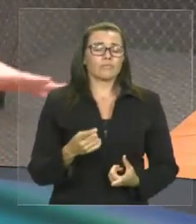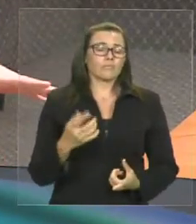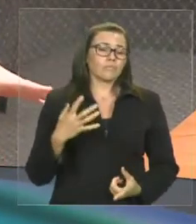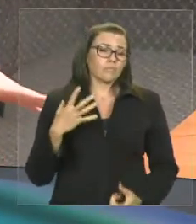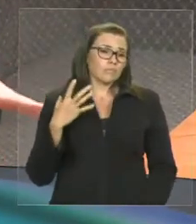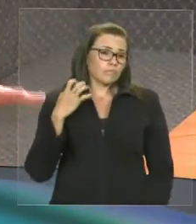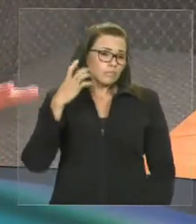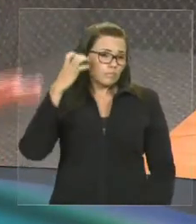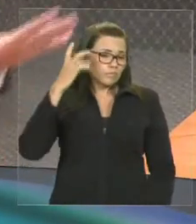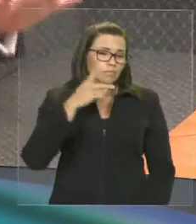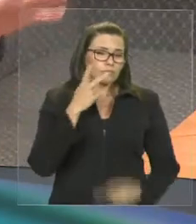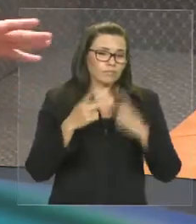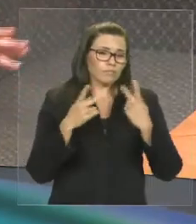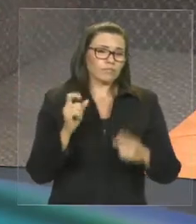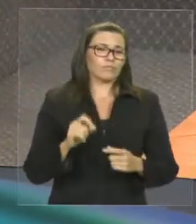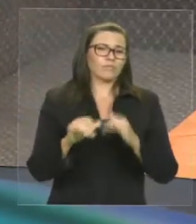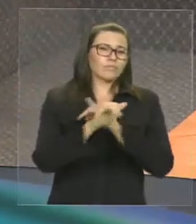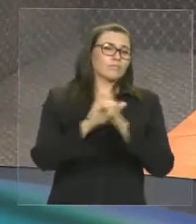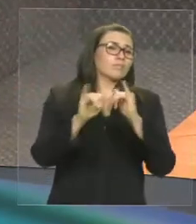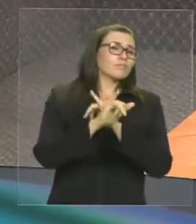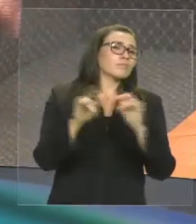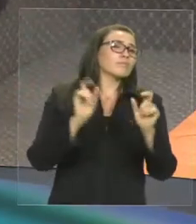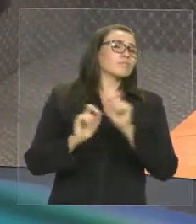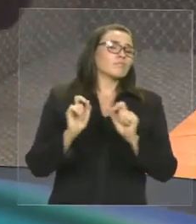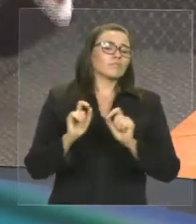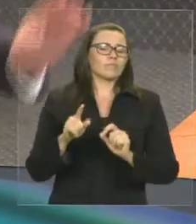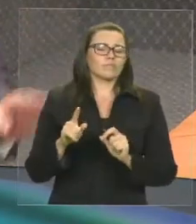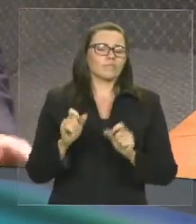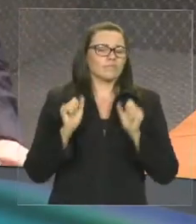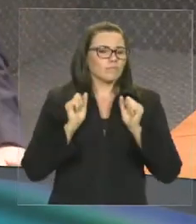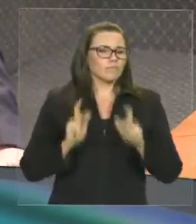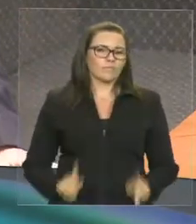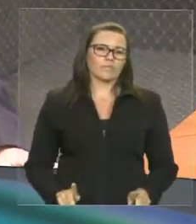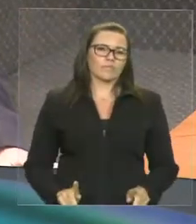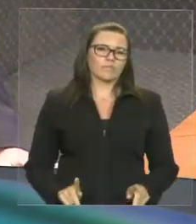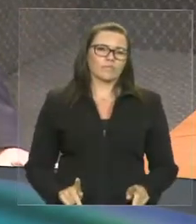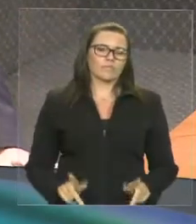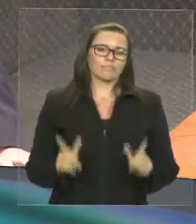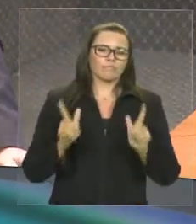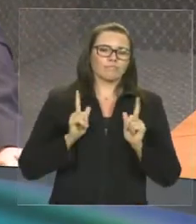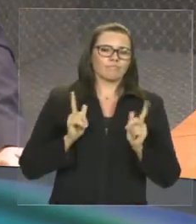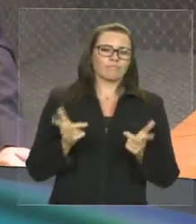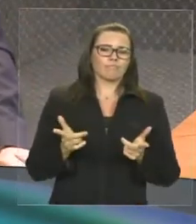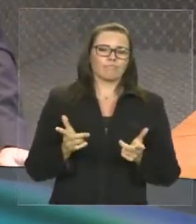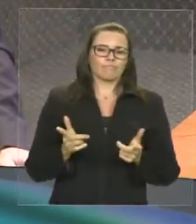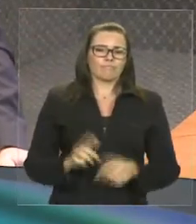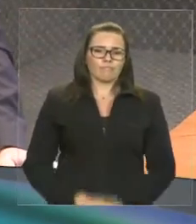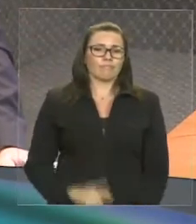todos. Agora, deputado Bira, eu não bati continência para o regime militar.